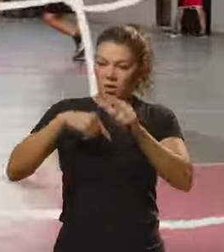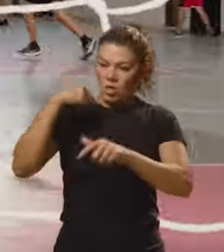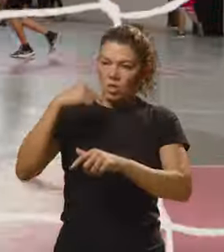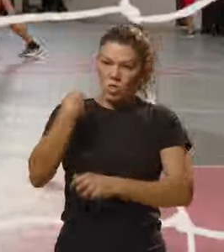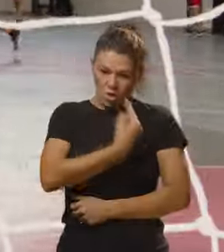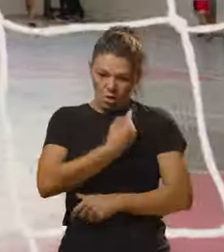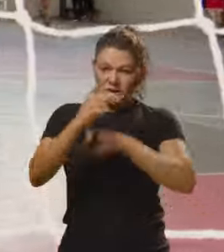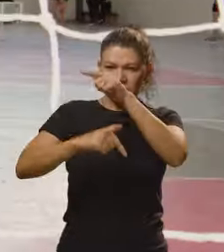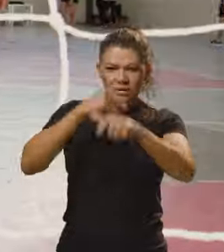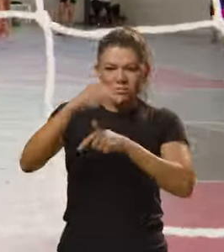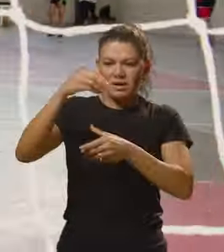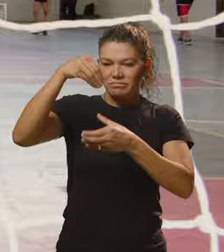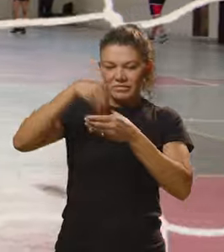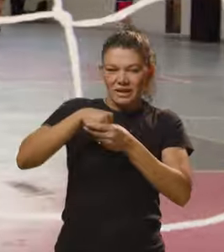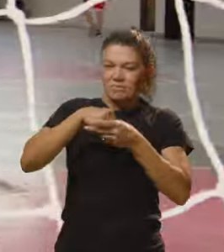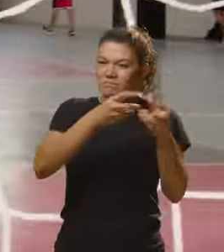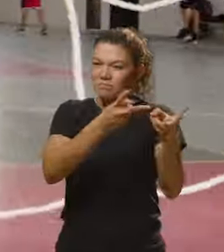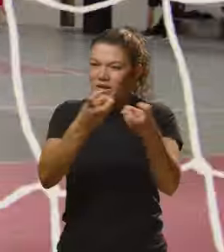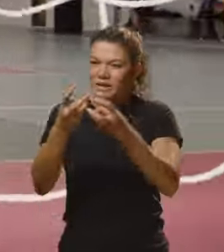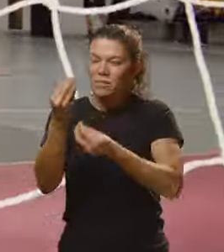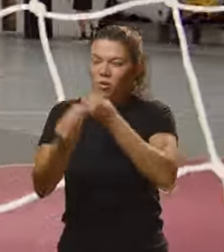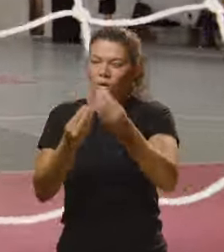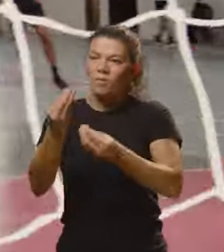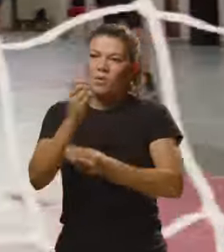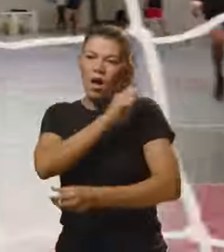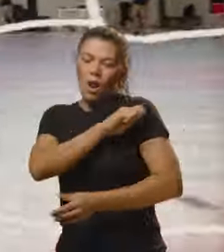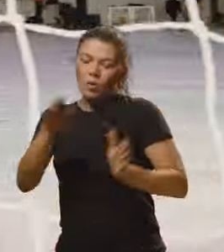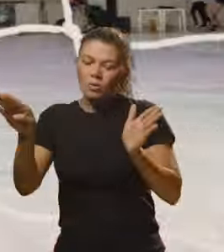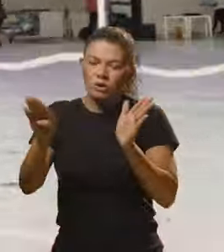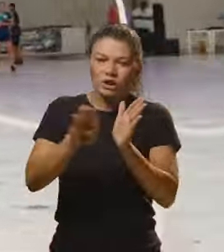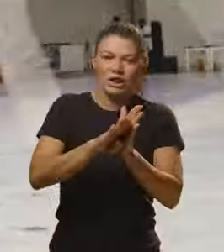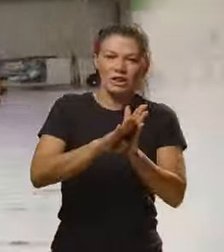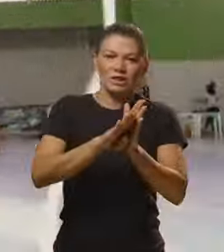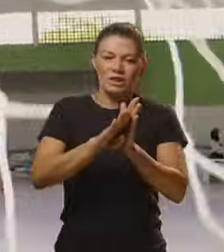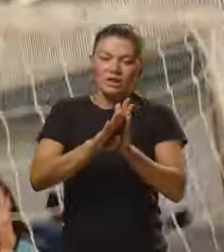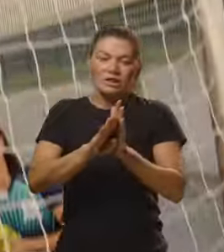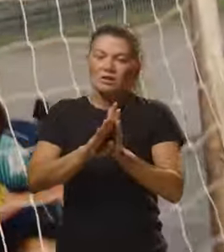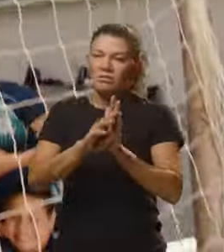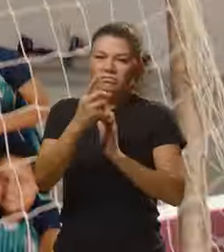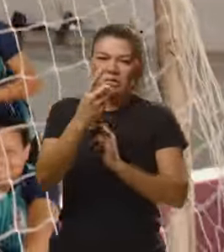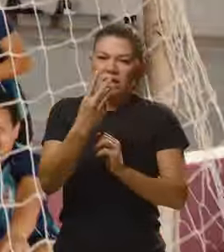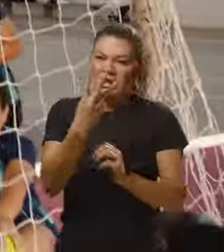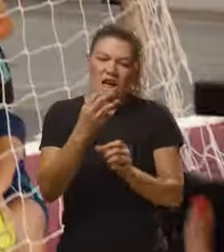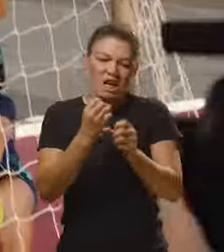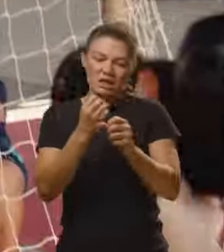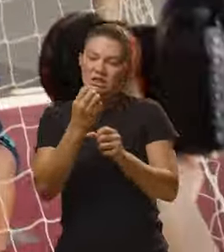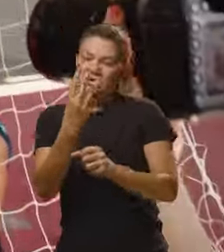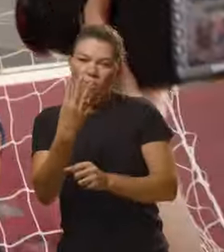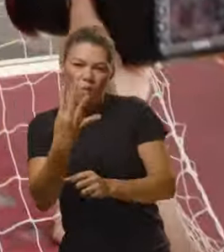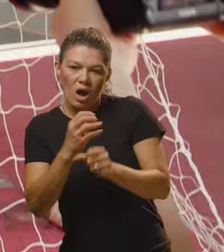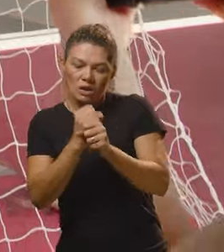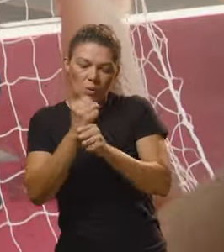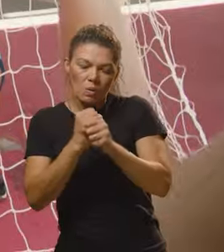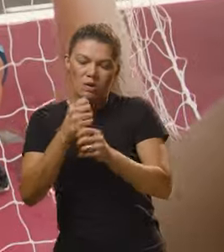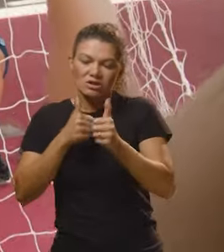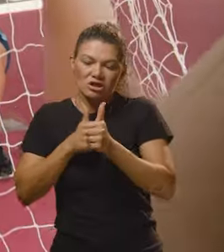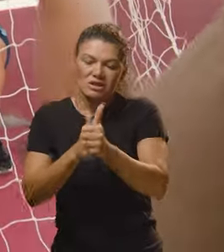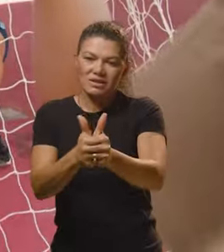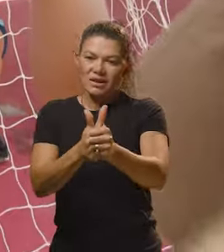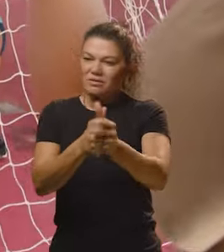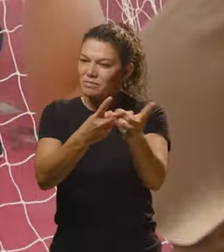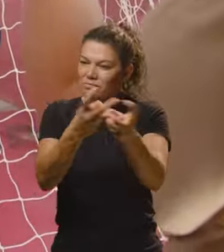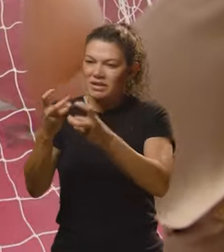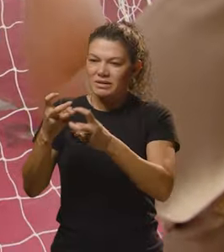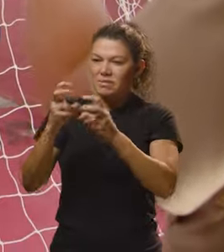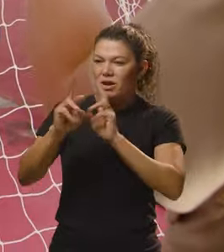a gente que trabalha aqui e que vê como os estudantes chegam a esse acompanhamento por 3, 4 anos e como